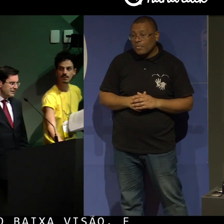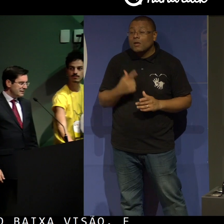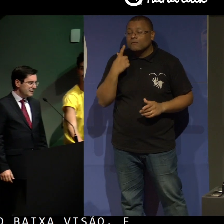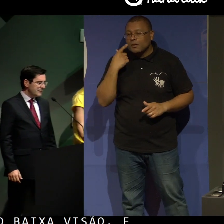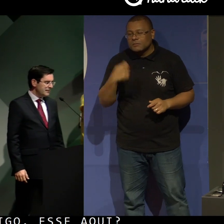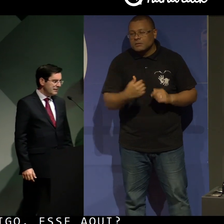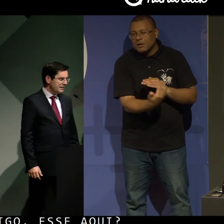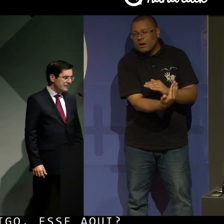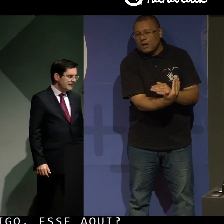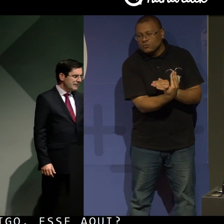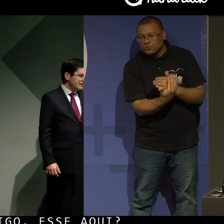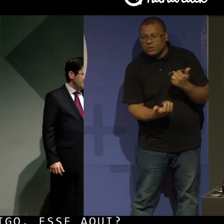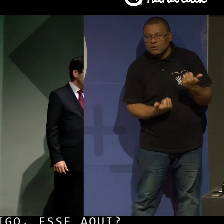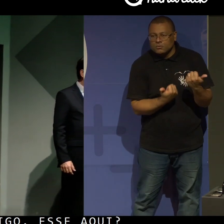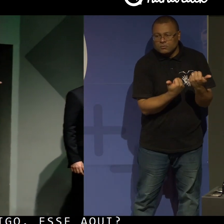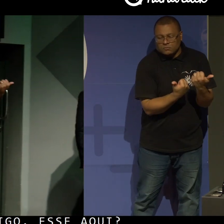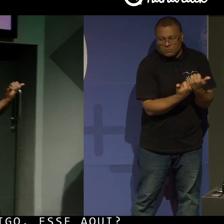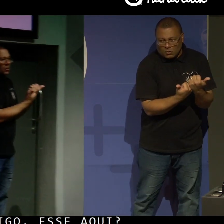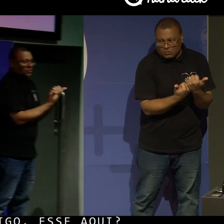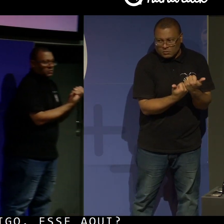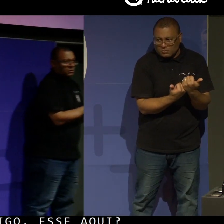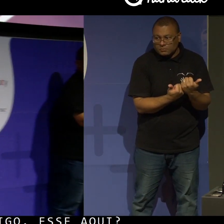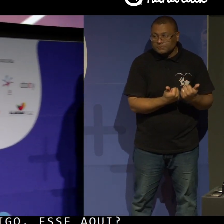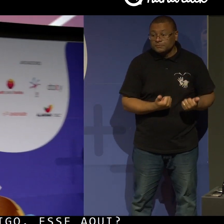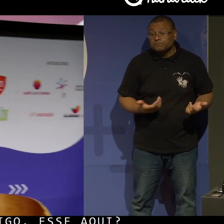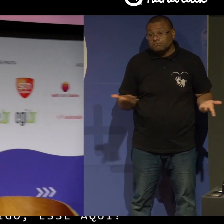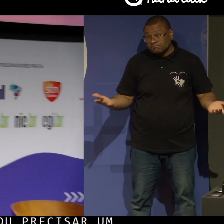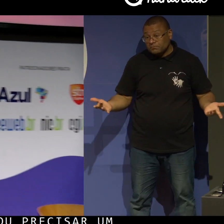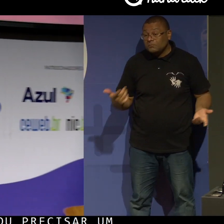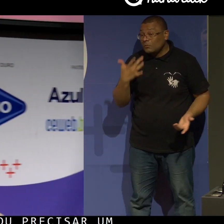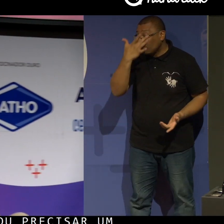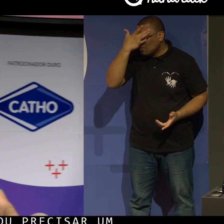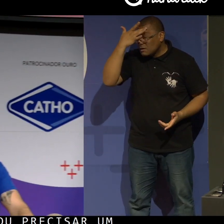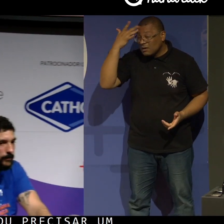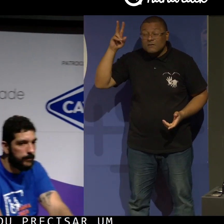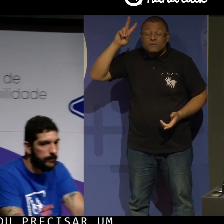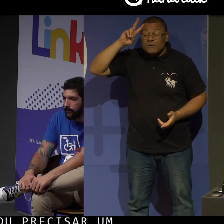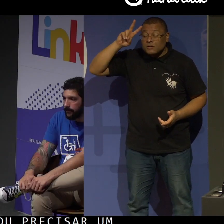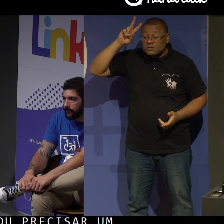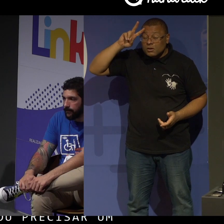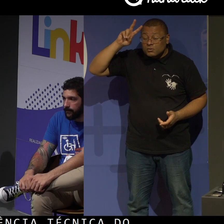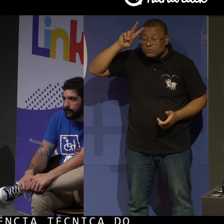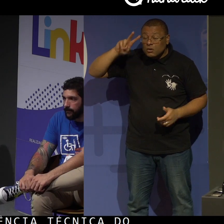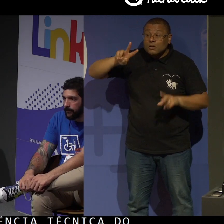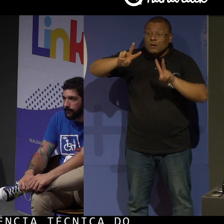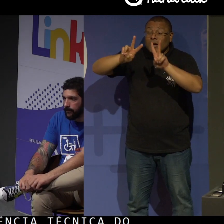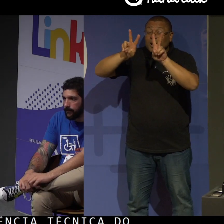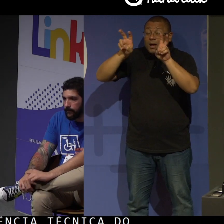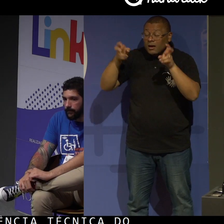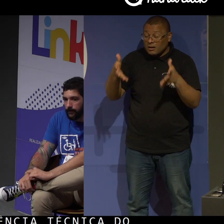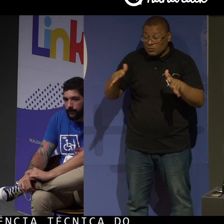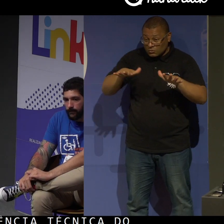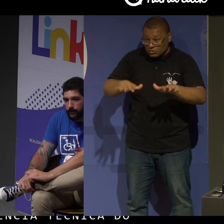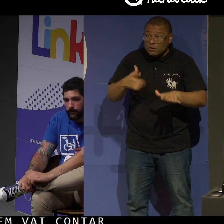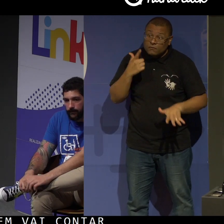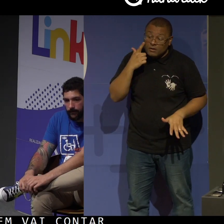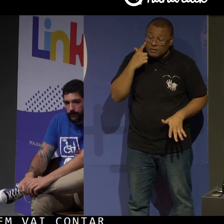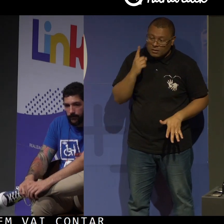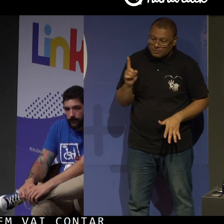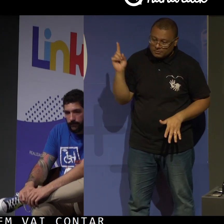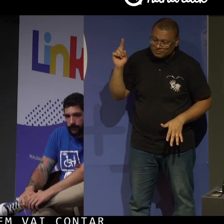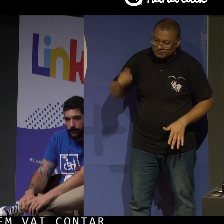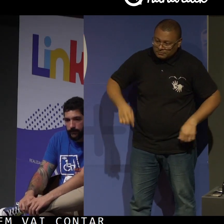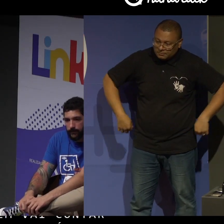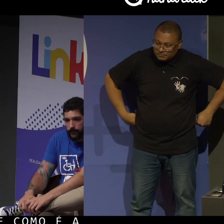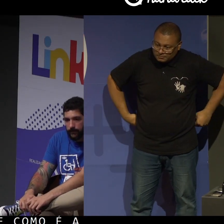precisar um pouco da assistência técnica do pessoal. Mas quem vai contar essa história de como é a inclusão no Bradesco não sou eu, não. Então, vocês vão ver aqui. para a lateral